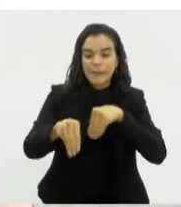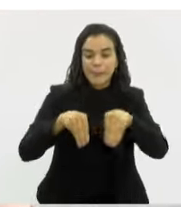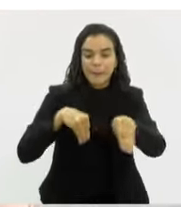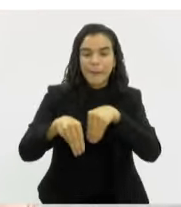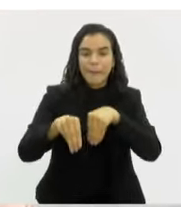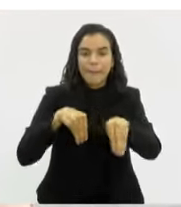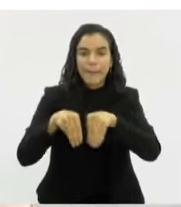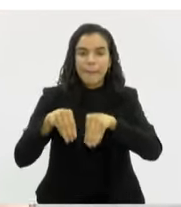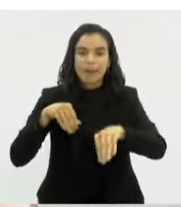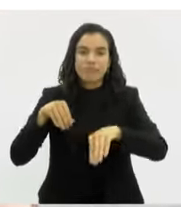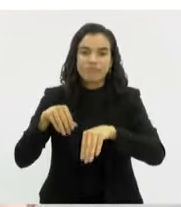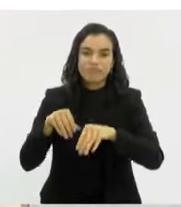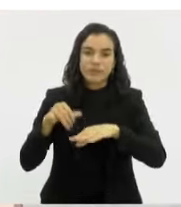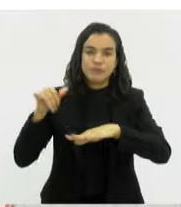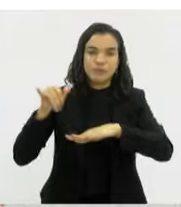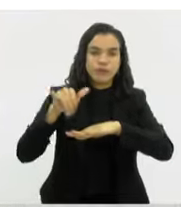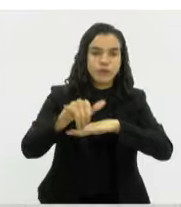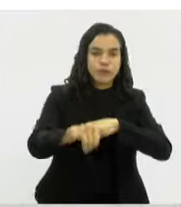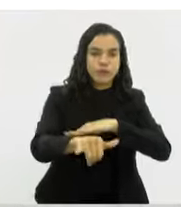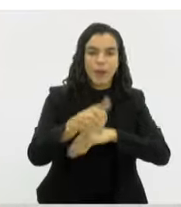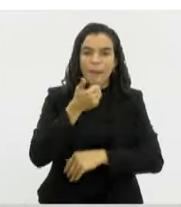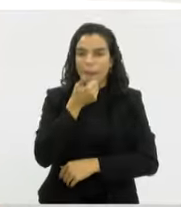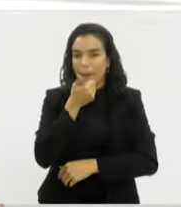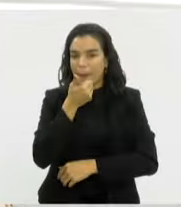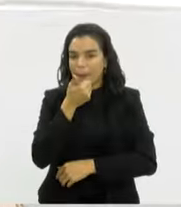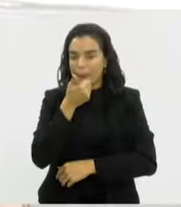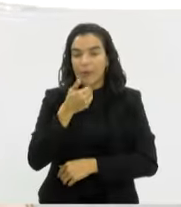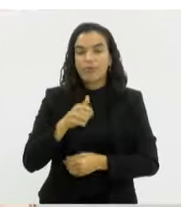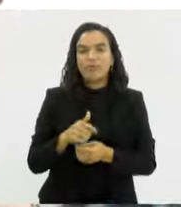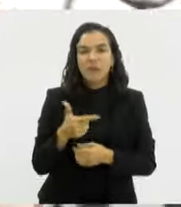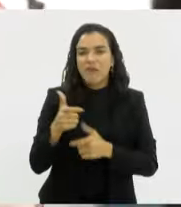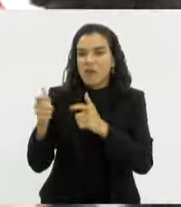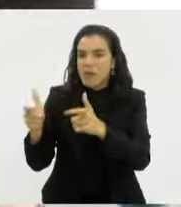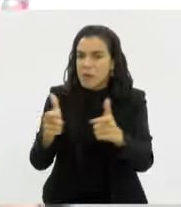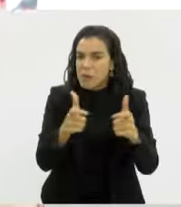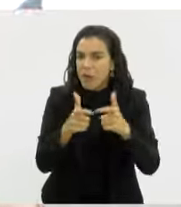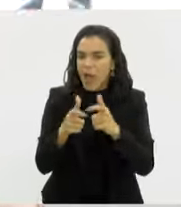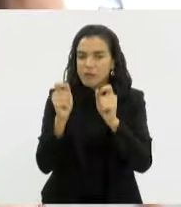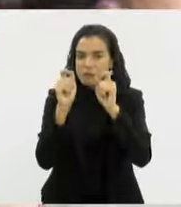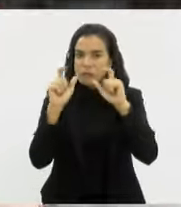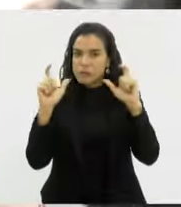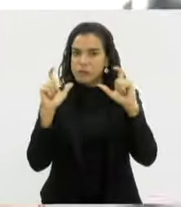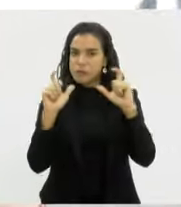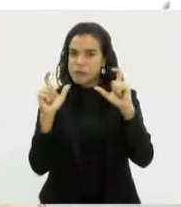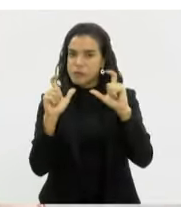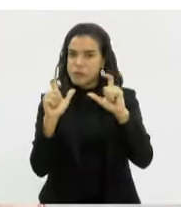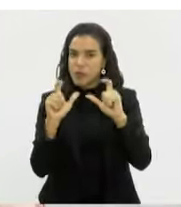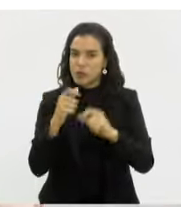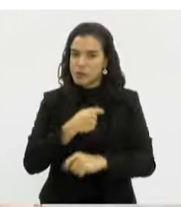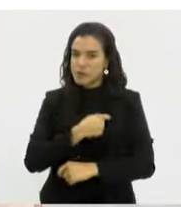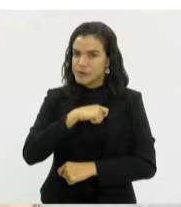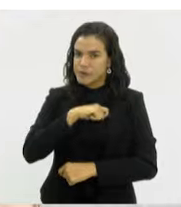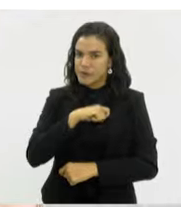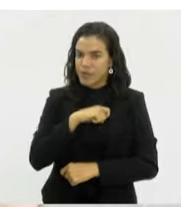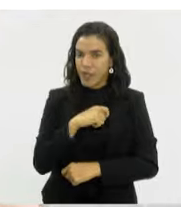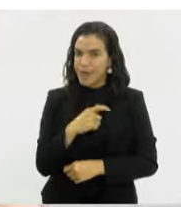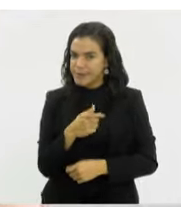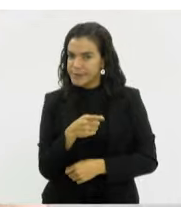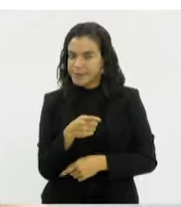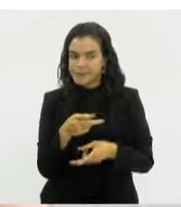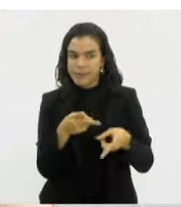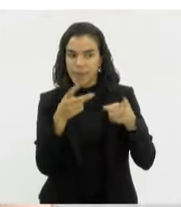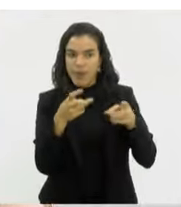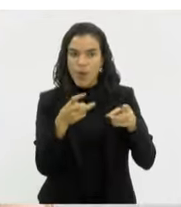pilotos. E teve algum cenário nesses aeroportos que chamaram a atenção dos auditores nessa fiscalização? Sim,